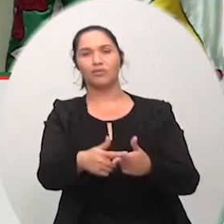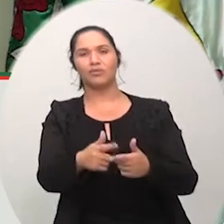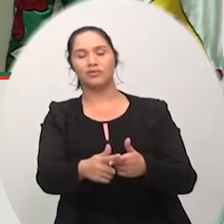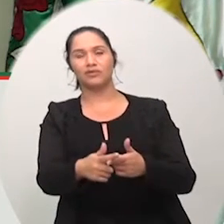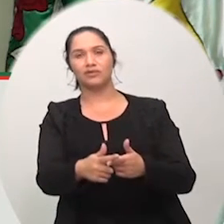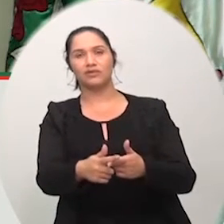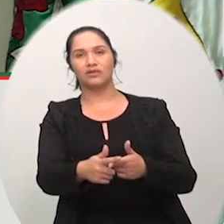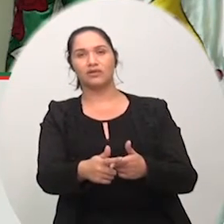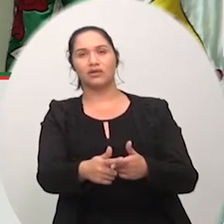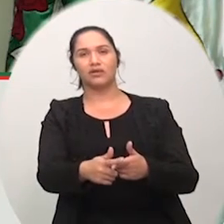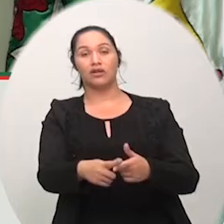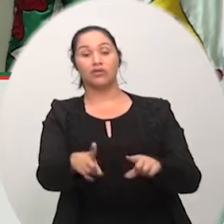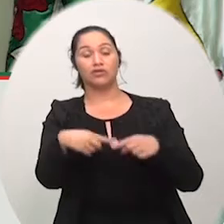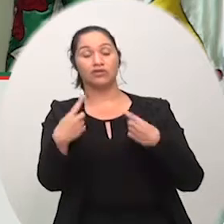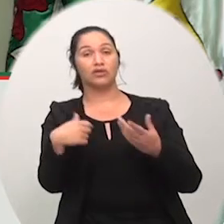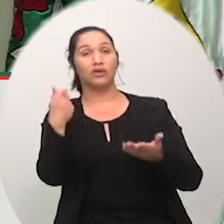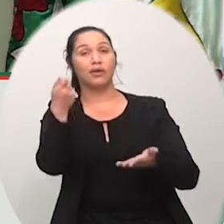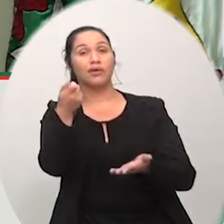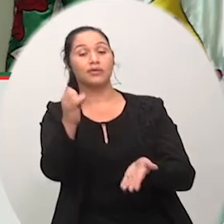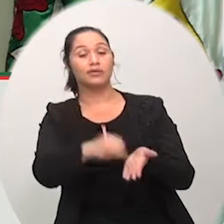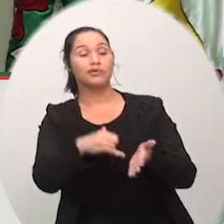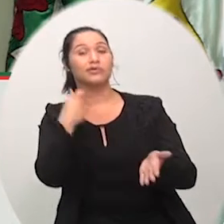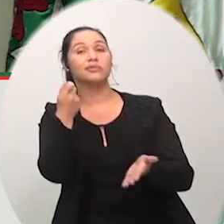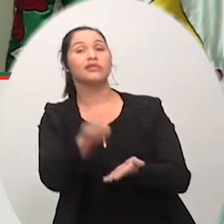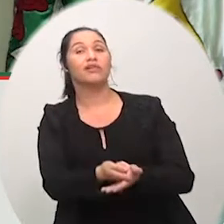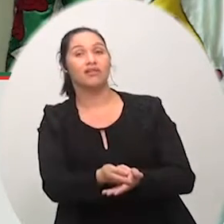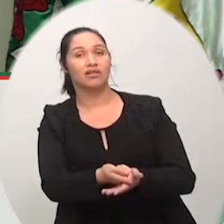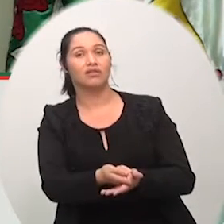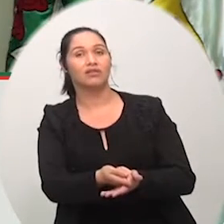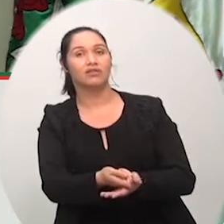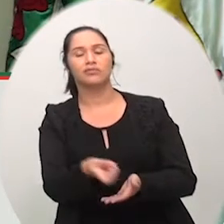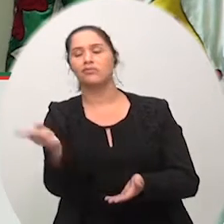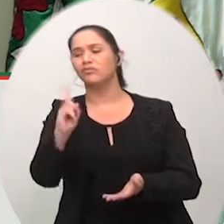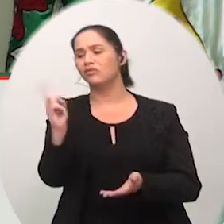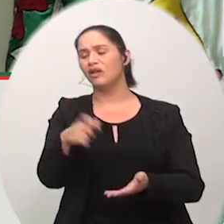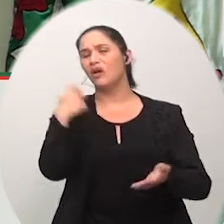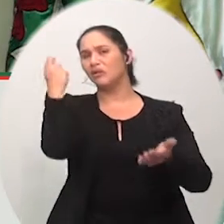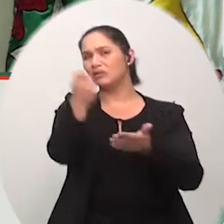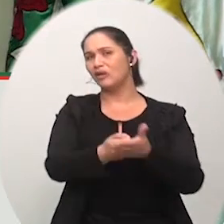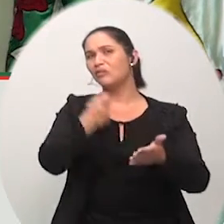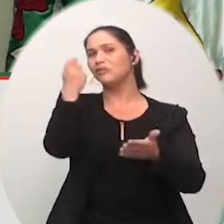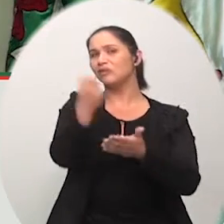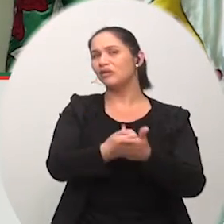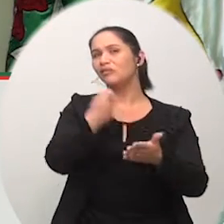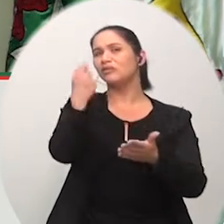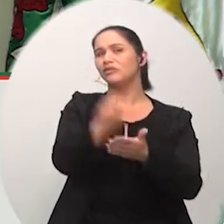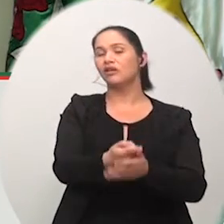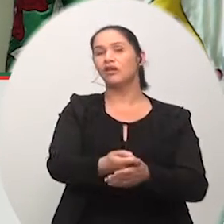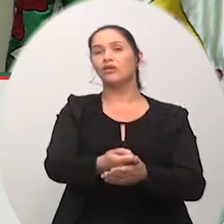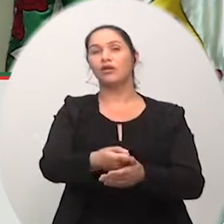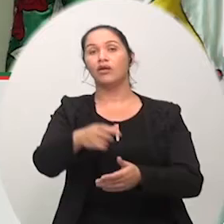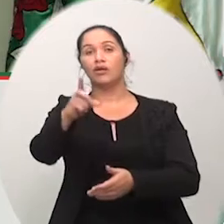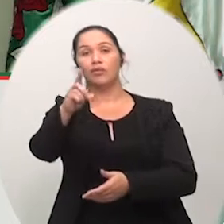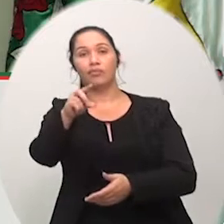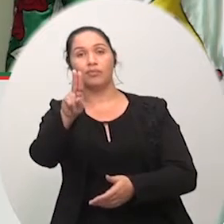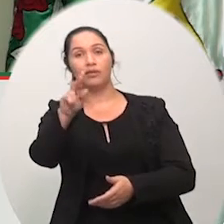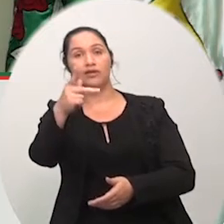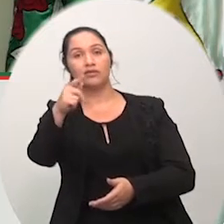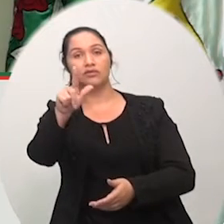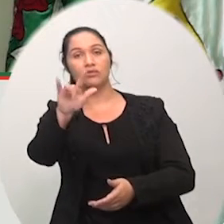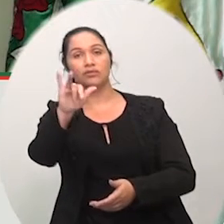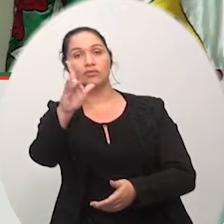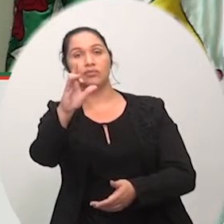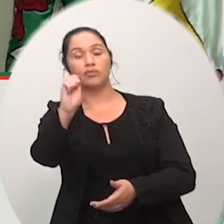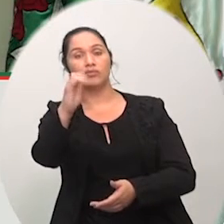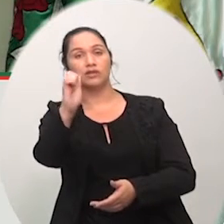a conta já está paga nós já vivemos quantos anos lutando a favor de uma duplicação com toda essa casa